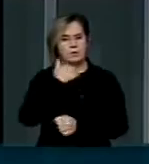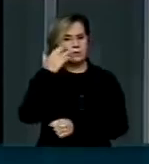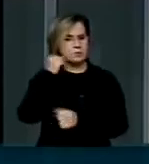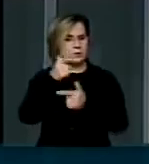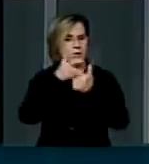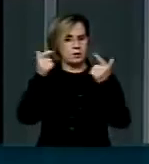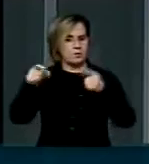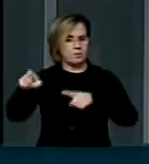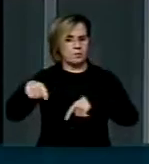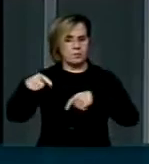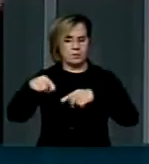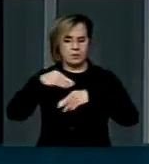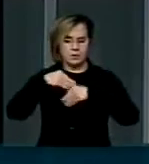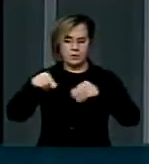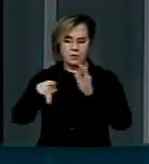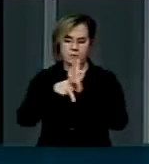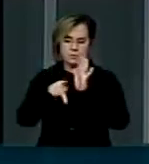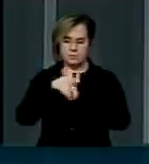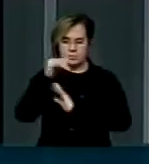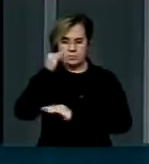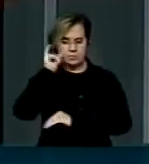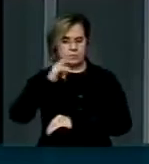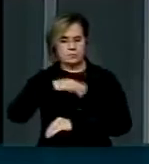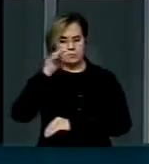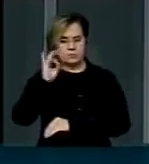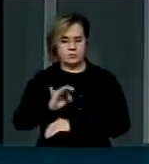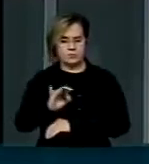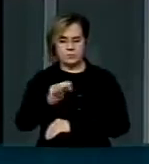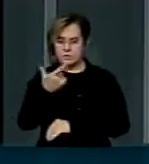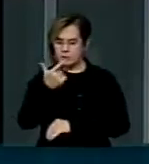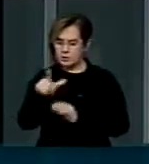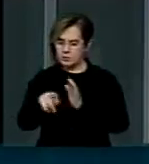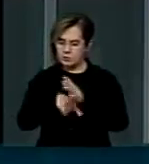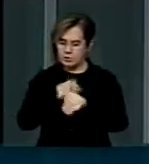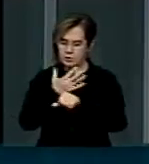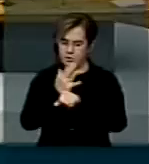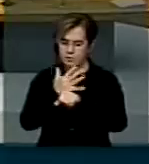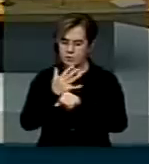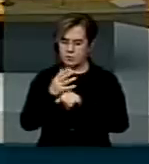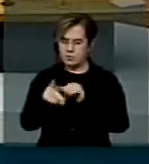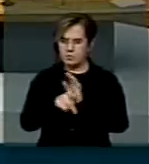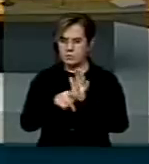produtores, a maioria dos proprietários são honestos e não tem essa... para uma comunicação...